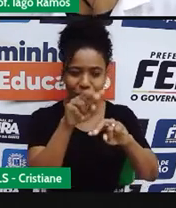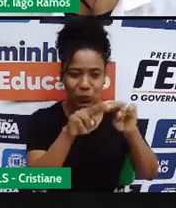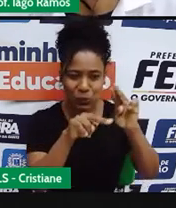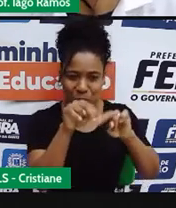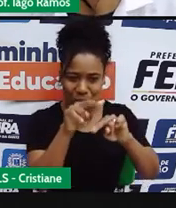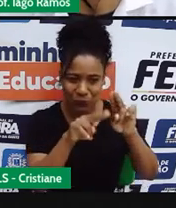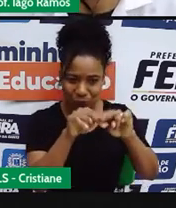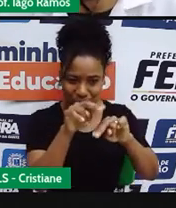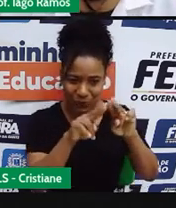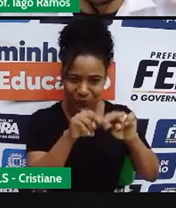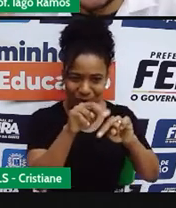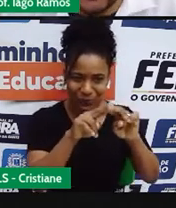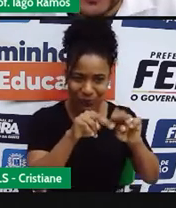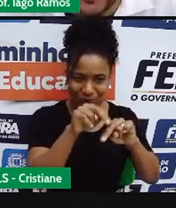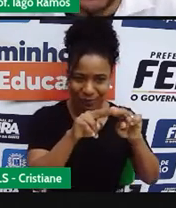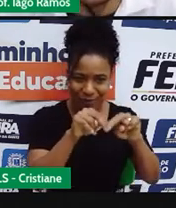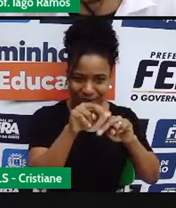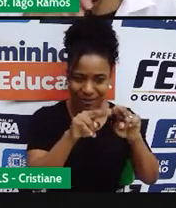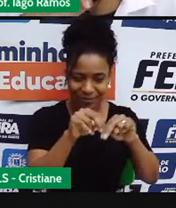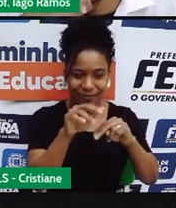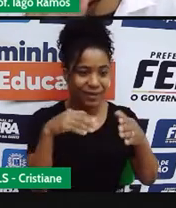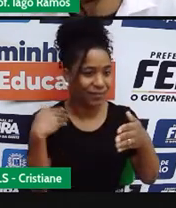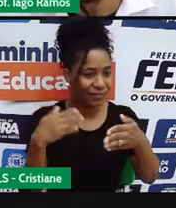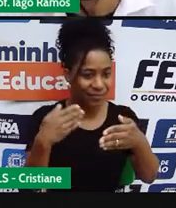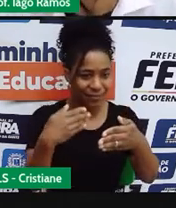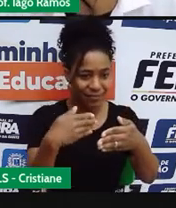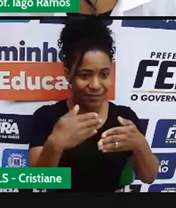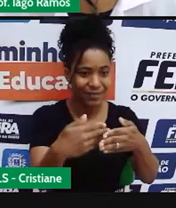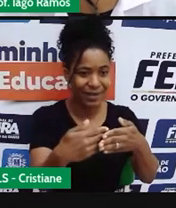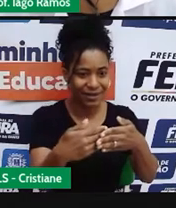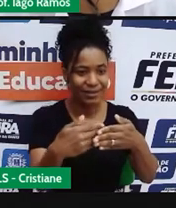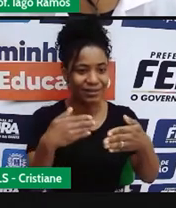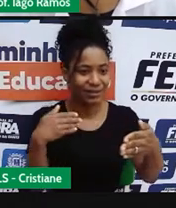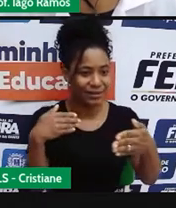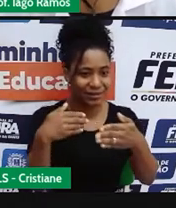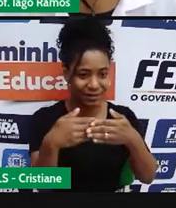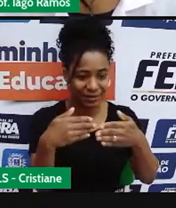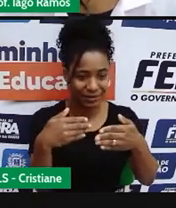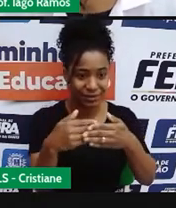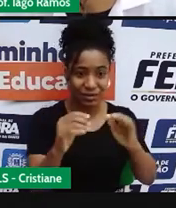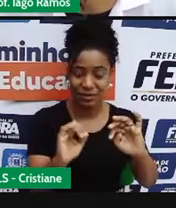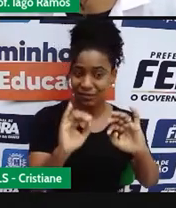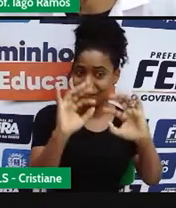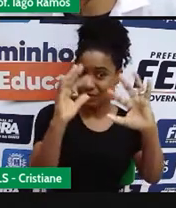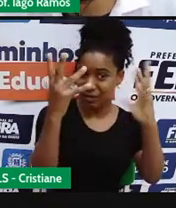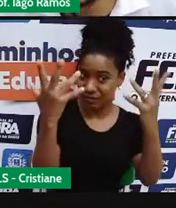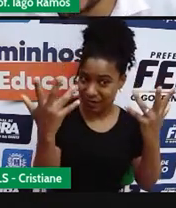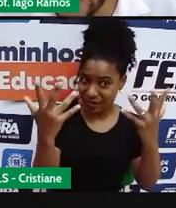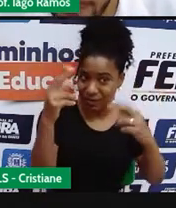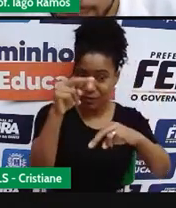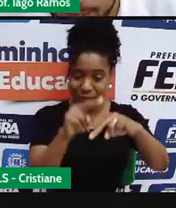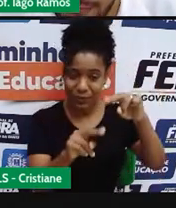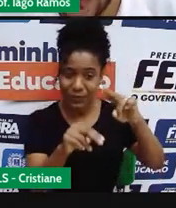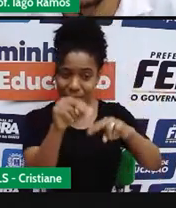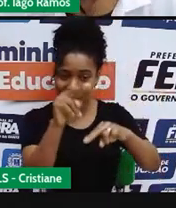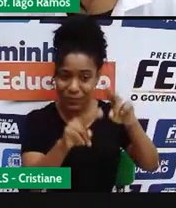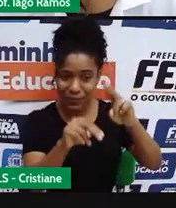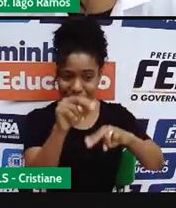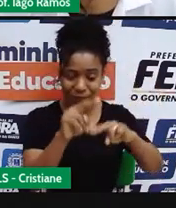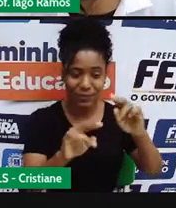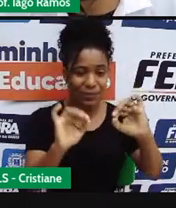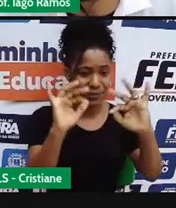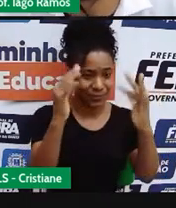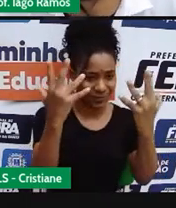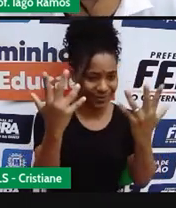né? É aquele período que se aproxima, né? Das comemorações juninas. E aí vamos